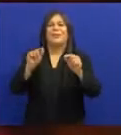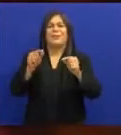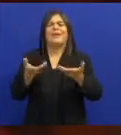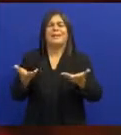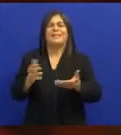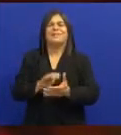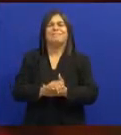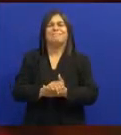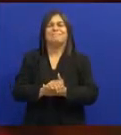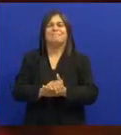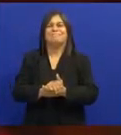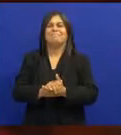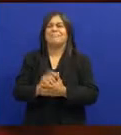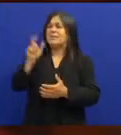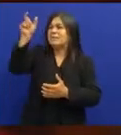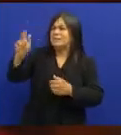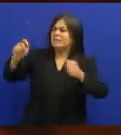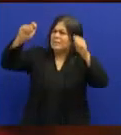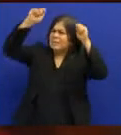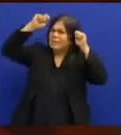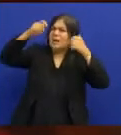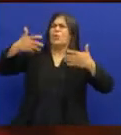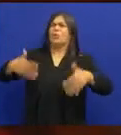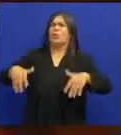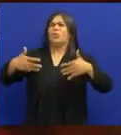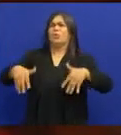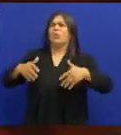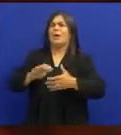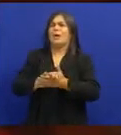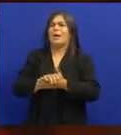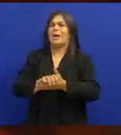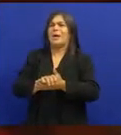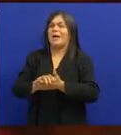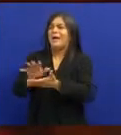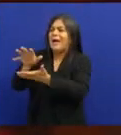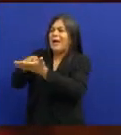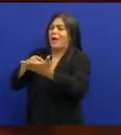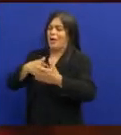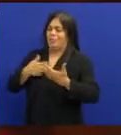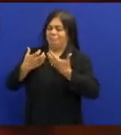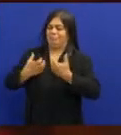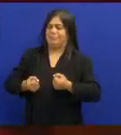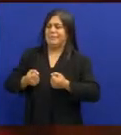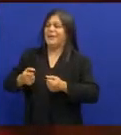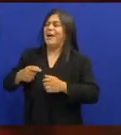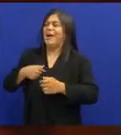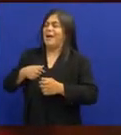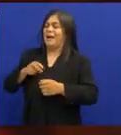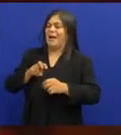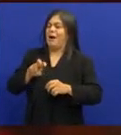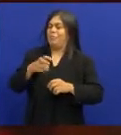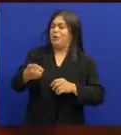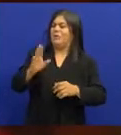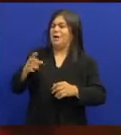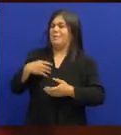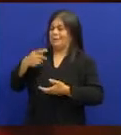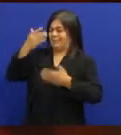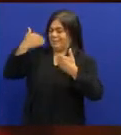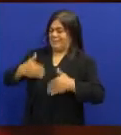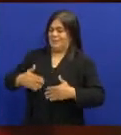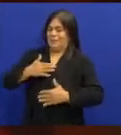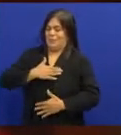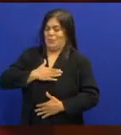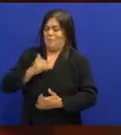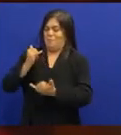Como esse personagem Tem uma imagem muito forte Foi daí também Que eu segurei o personagem Por comentários Dizer que eu tenho